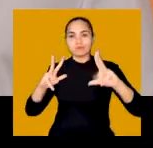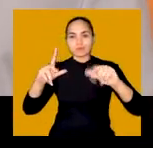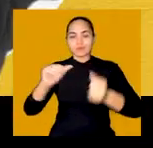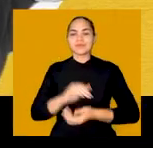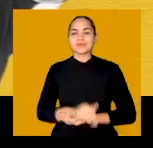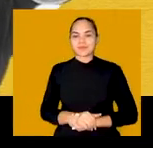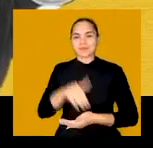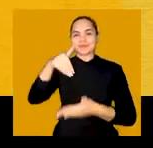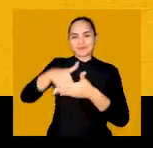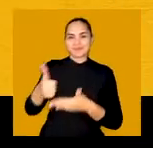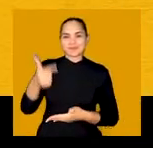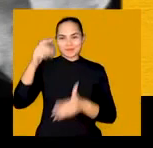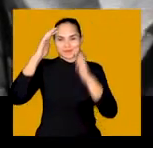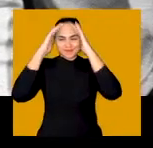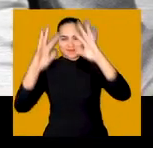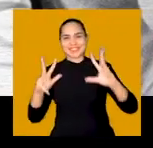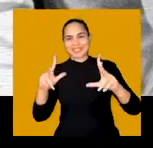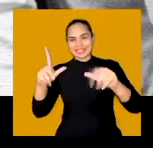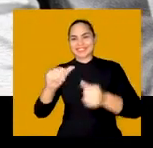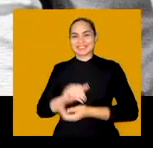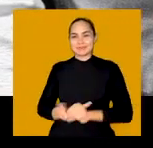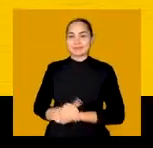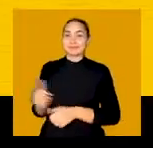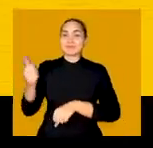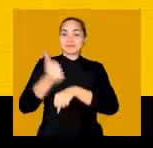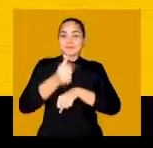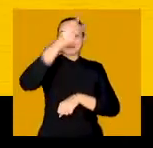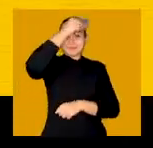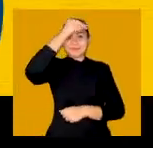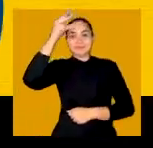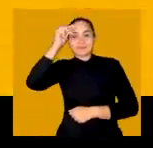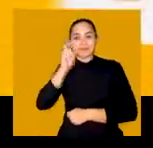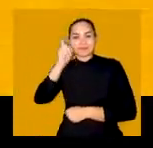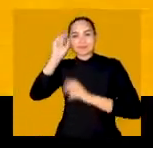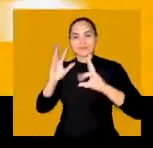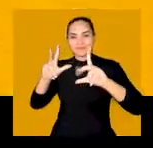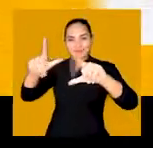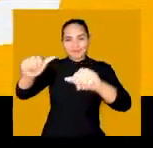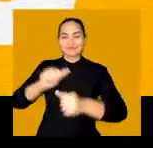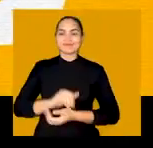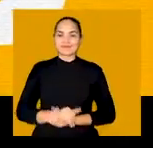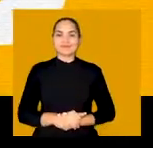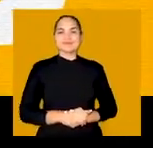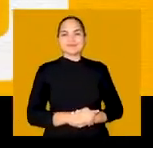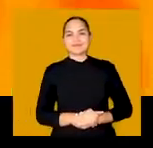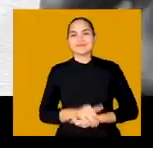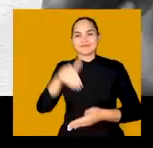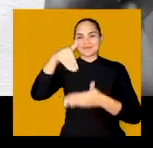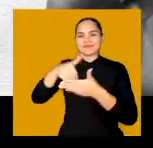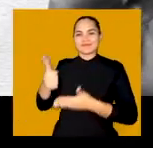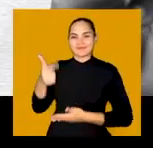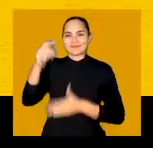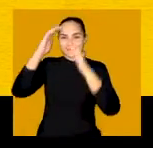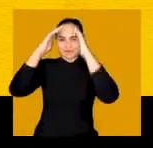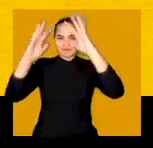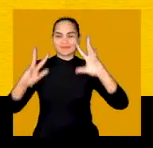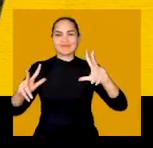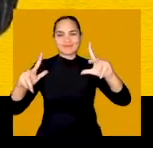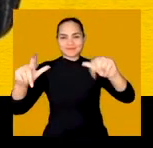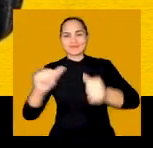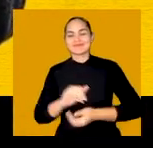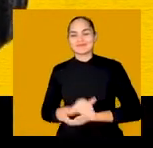respeito. Eu quero doze! Quero respeito! O Sarto é Sarto, nosso prefeito! Eu quero